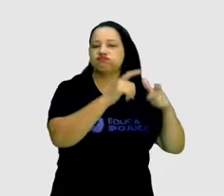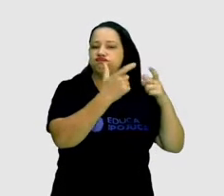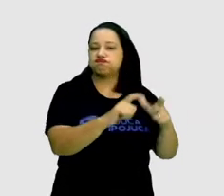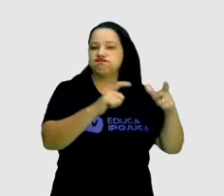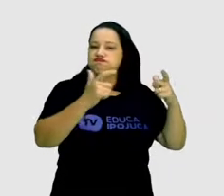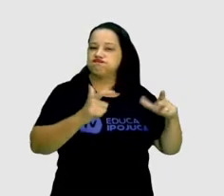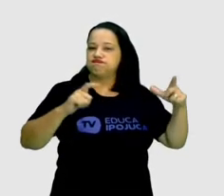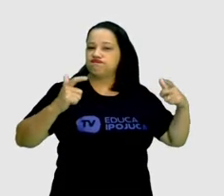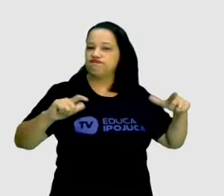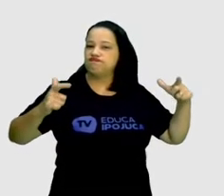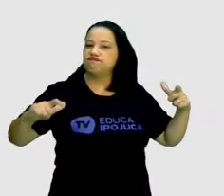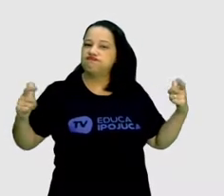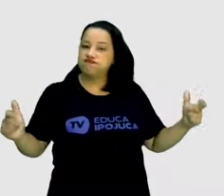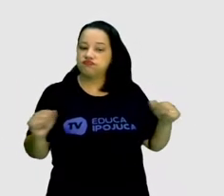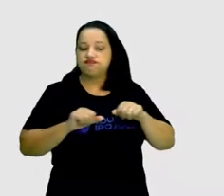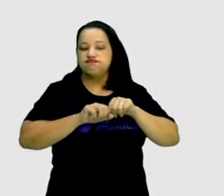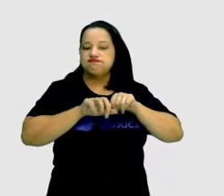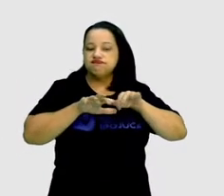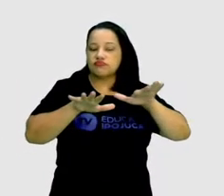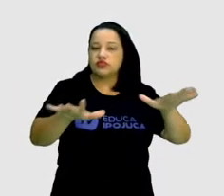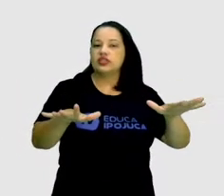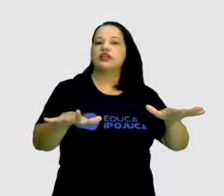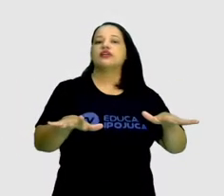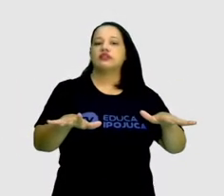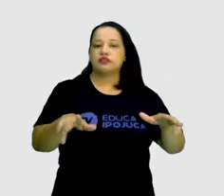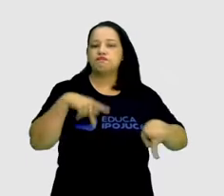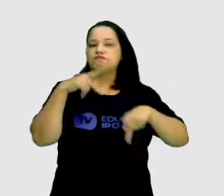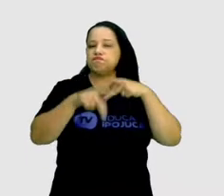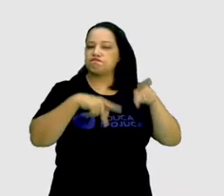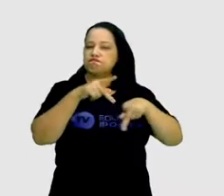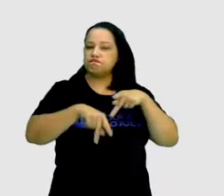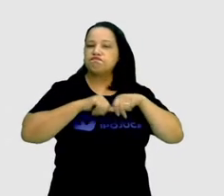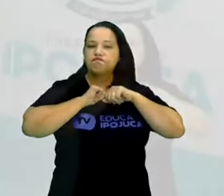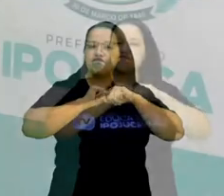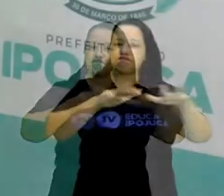mais e se tornando um centro populoso.